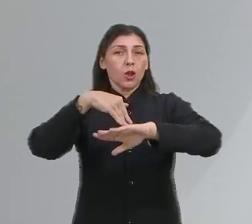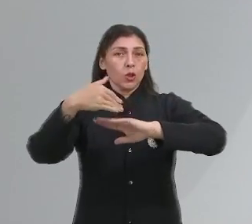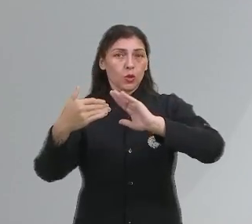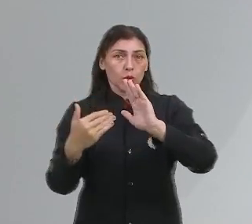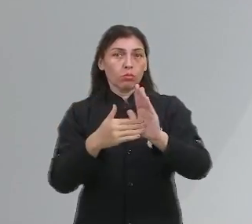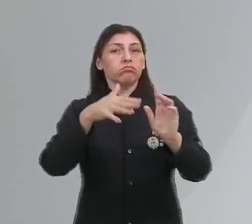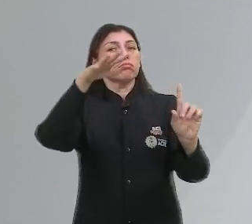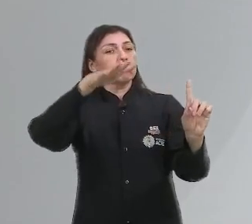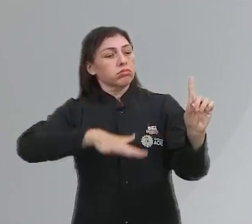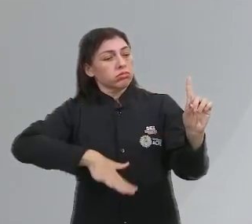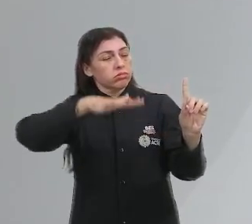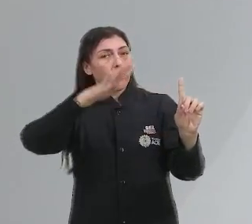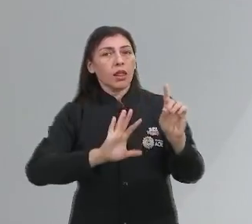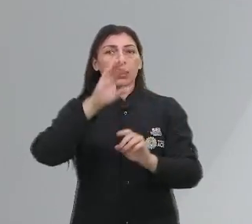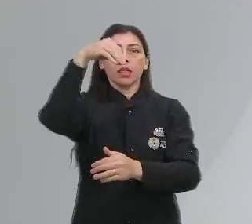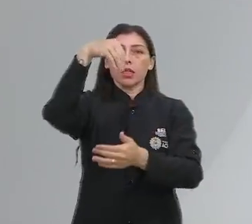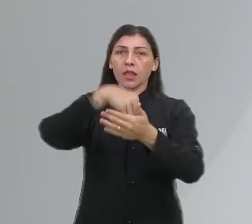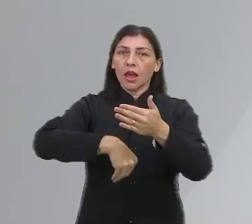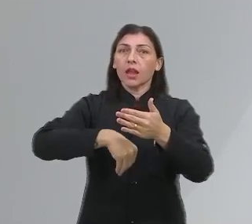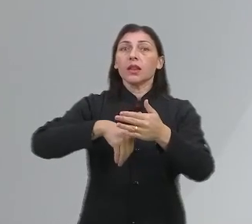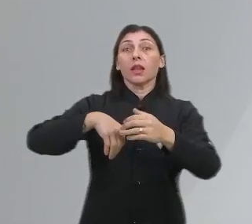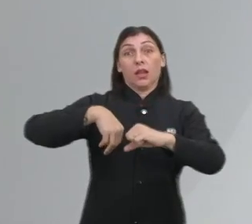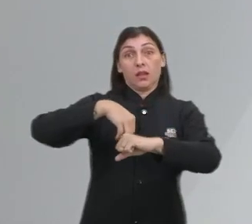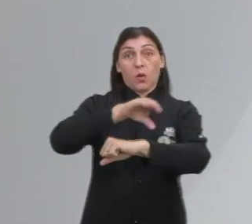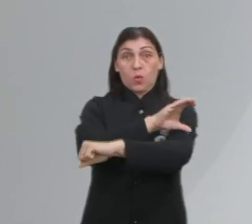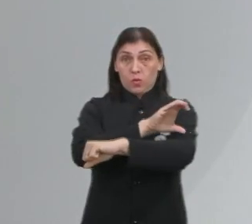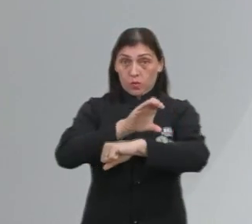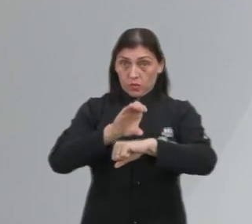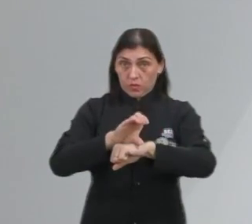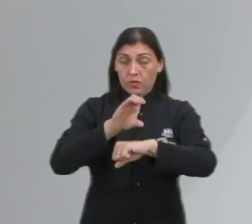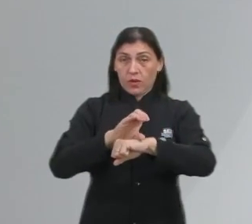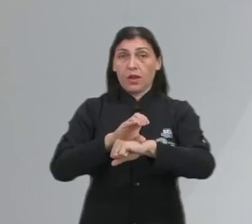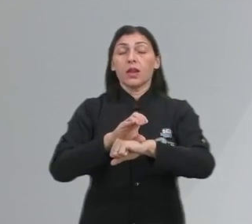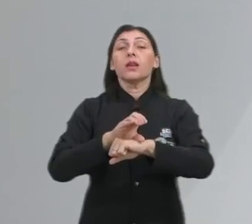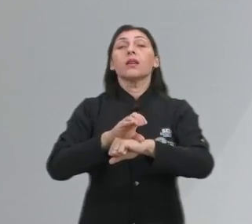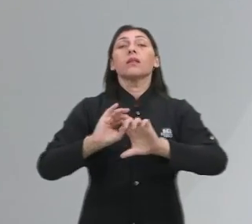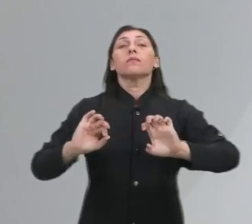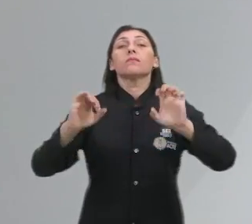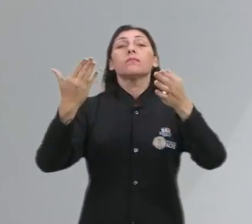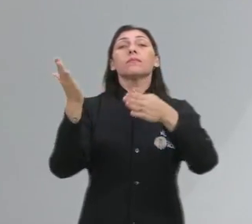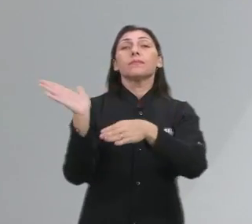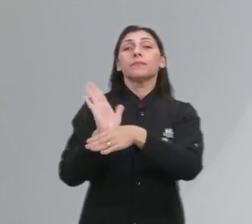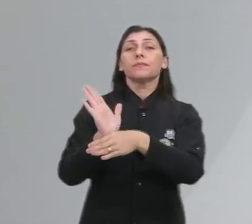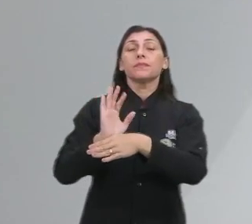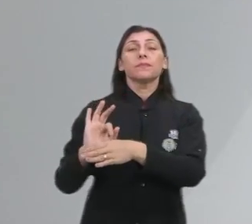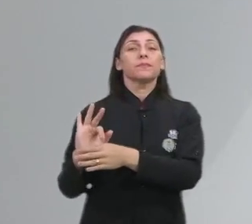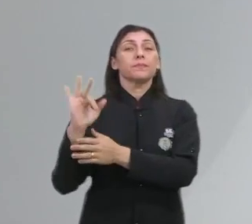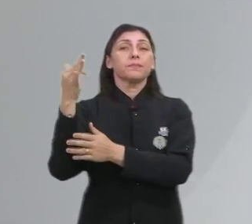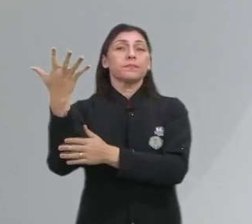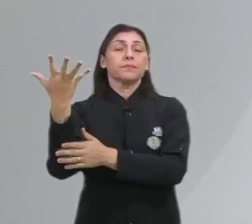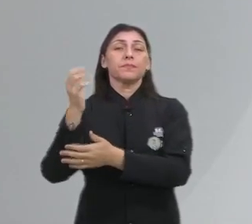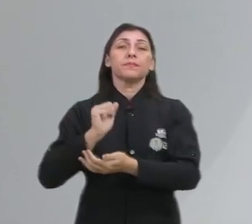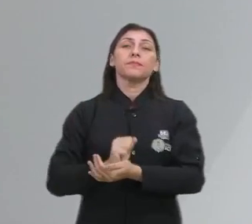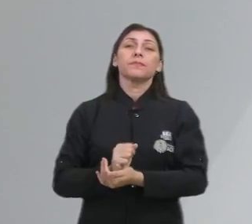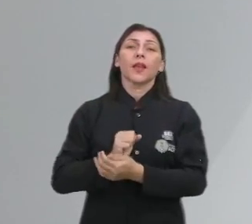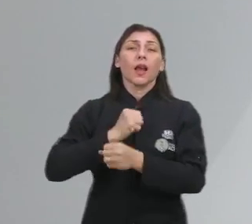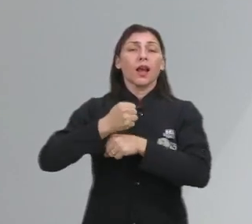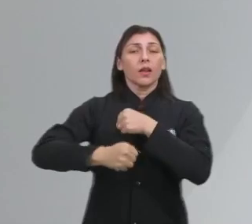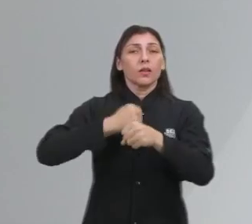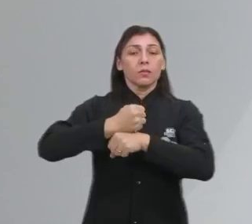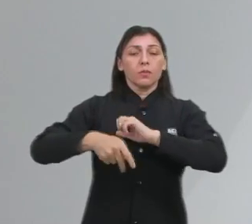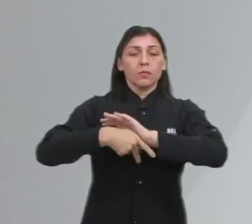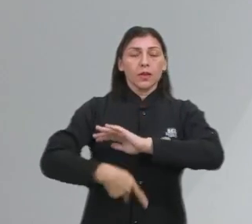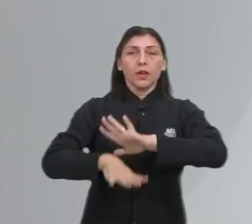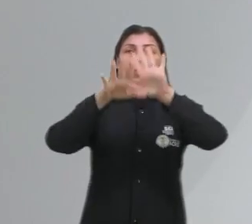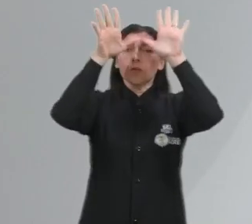cultuados dentro dessa civilização. E esse Festival de Cinema, ele acontece anualmente aqui no